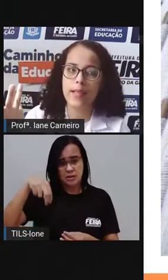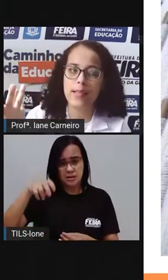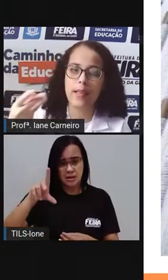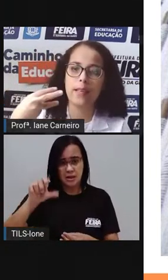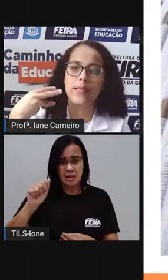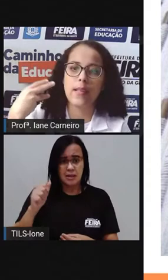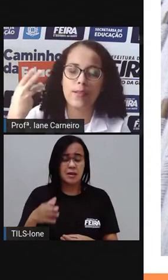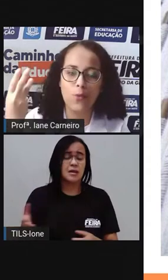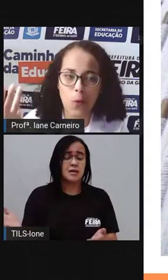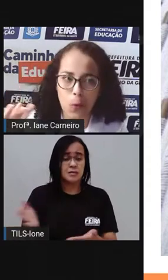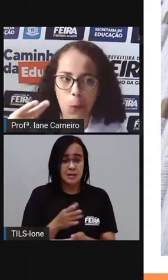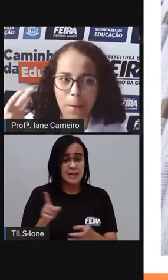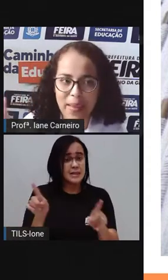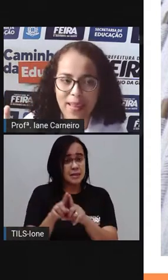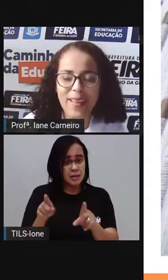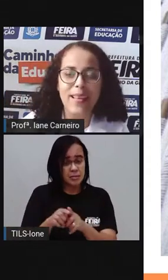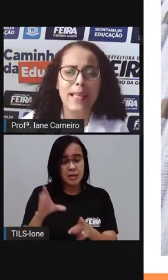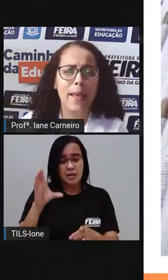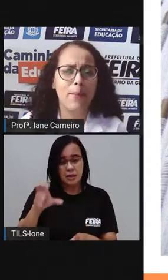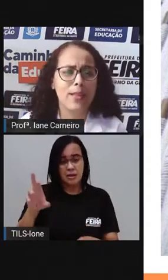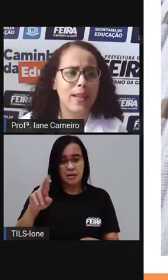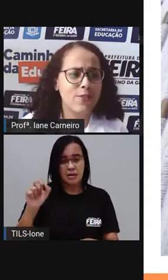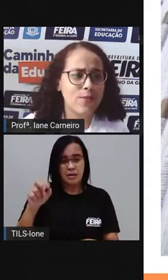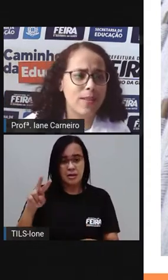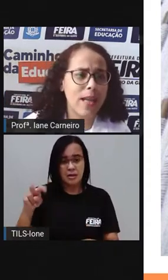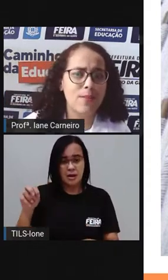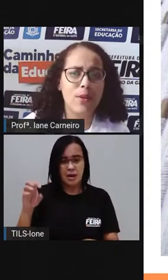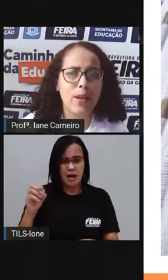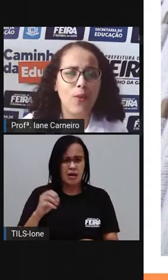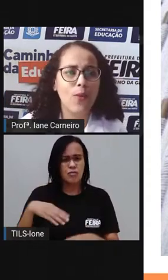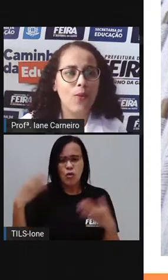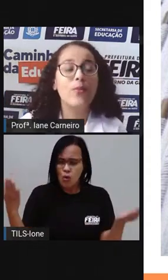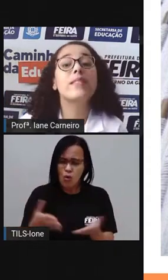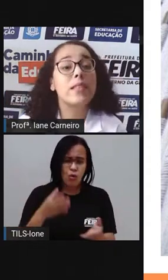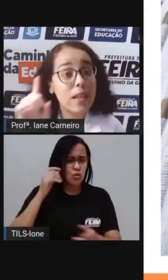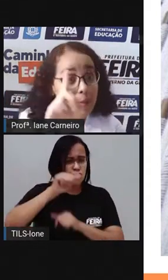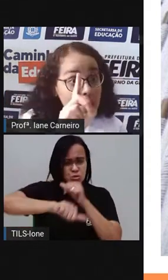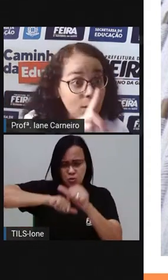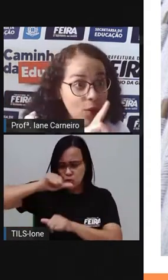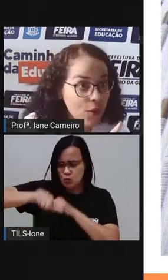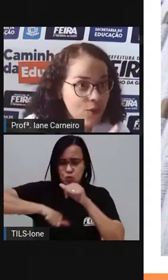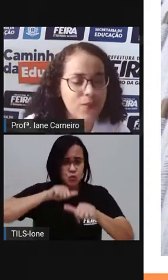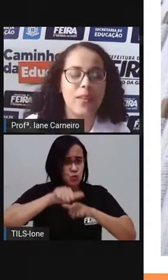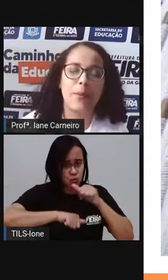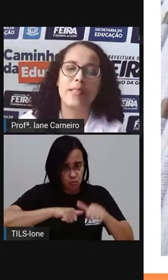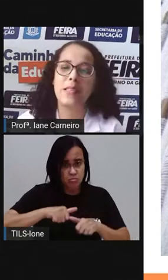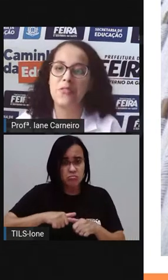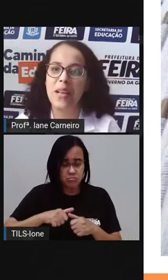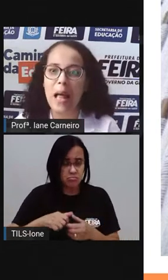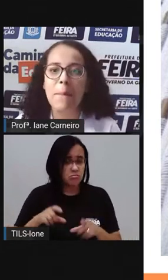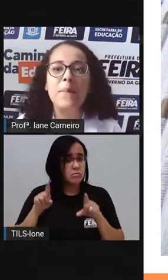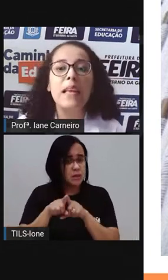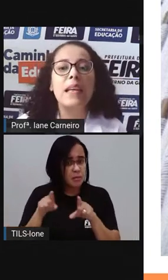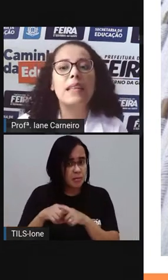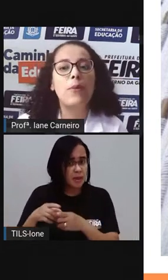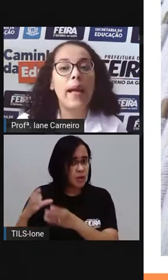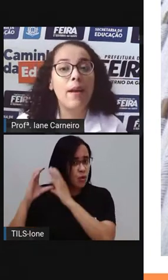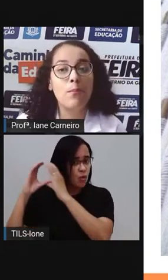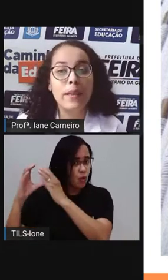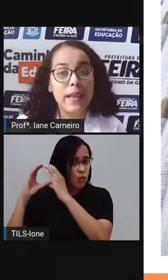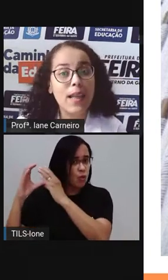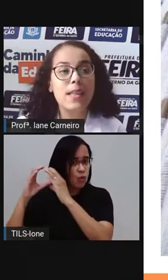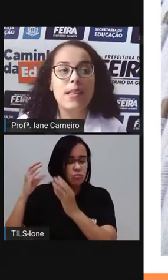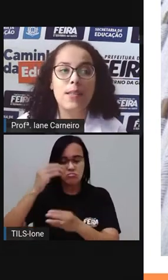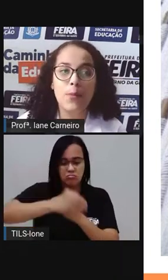receitas, né? Receitas gourmet, que aí bota leite condensado, bota coco. Sim, bota coco. Por isso que eu sei de falar. Então,